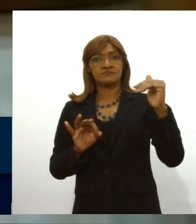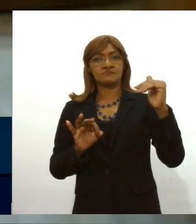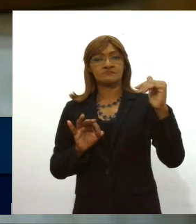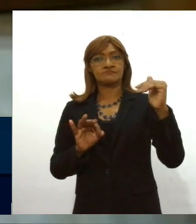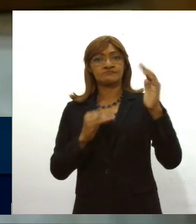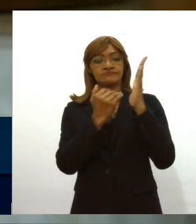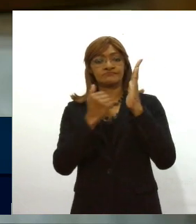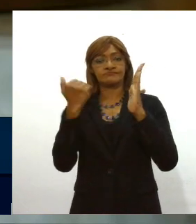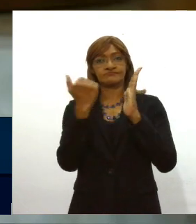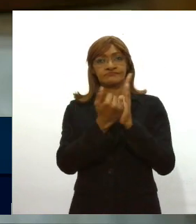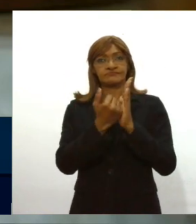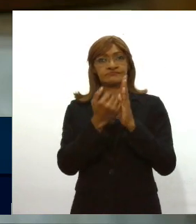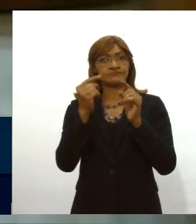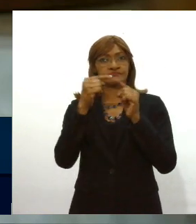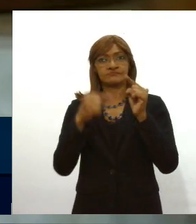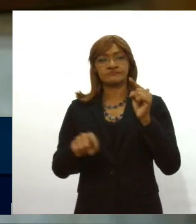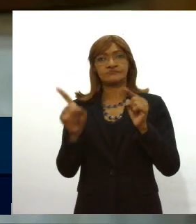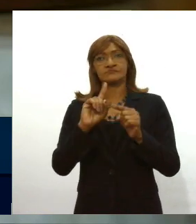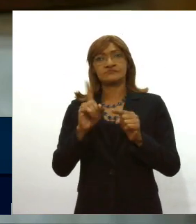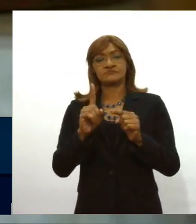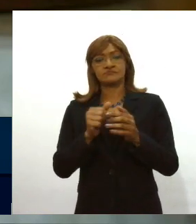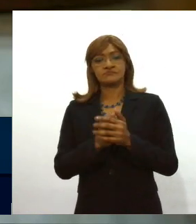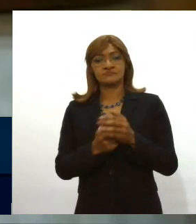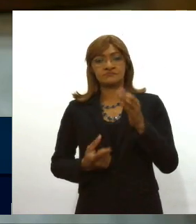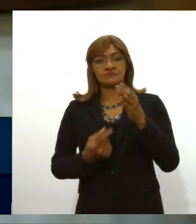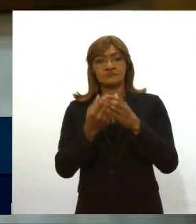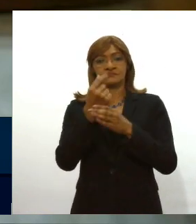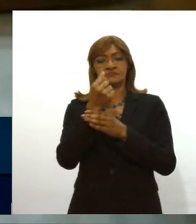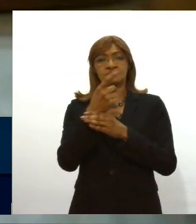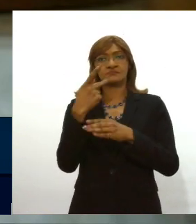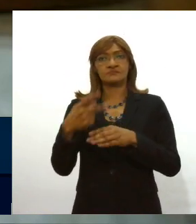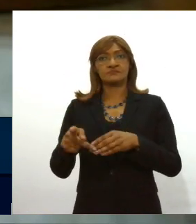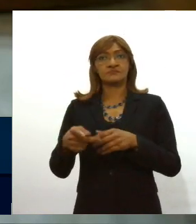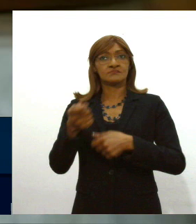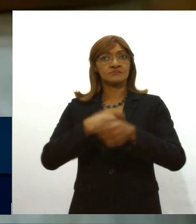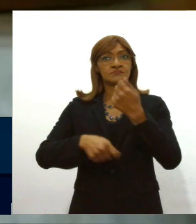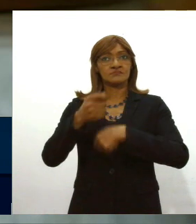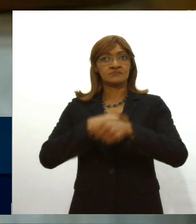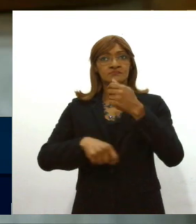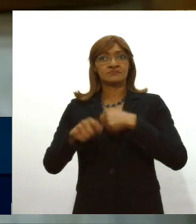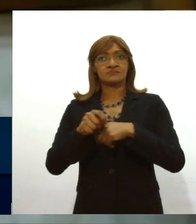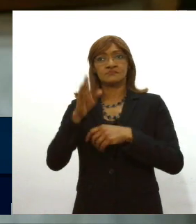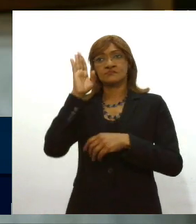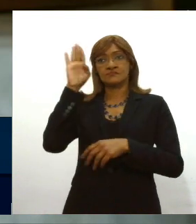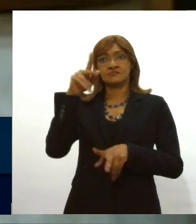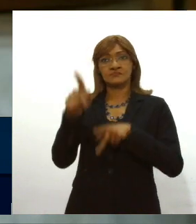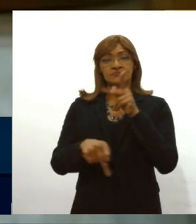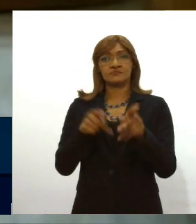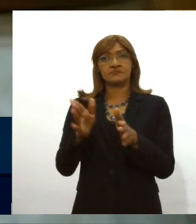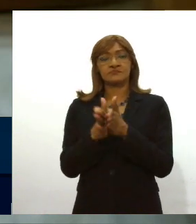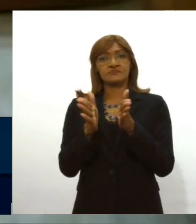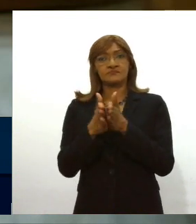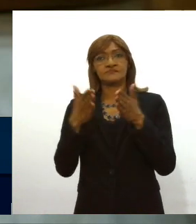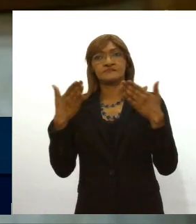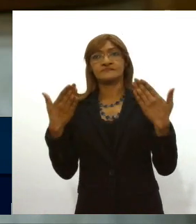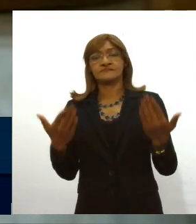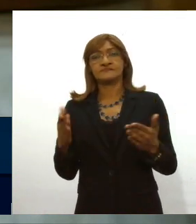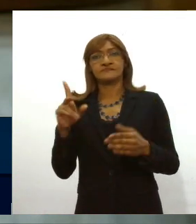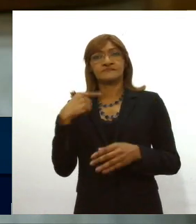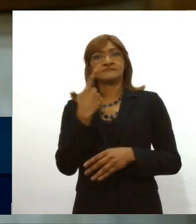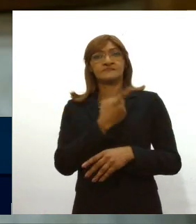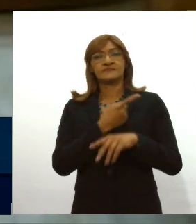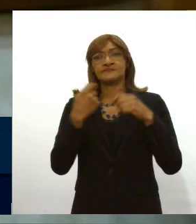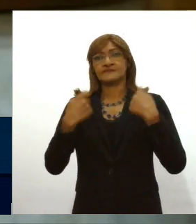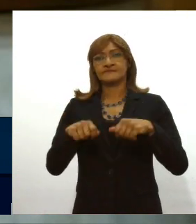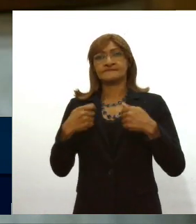muito acima do natural pelo aumento de capital circulante no mercado principalmente para as populações mais carentes então a gente precisa